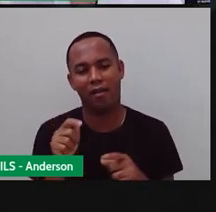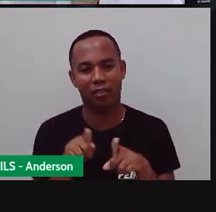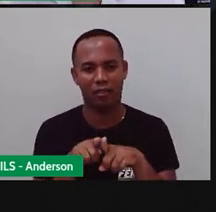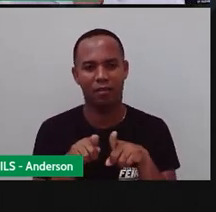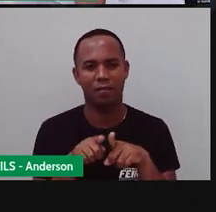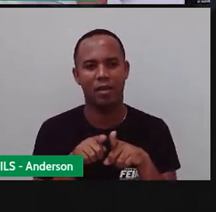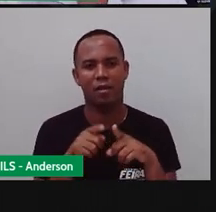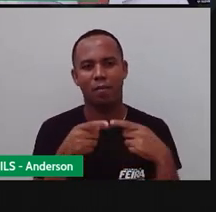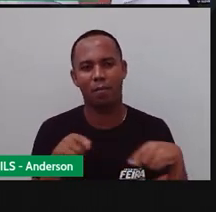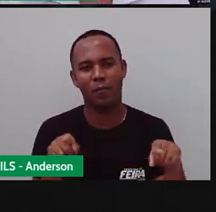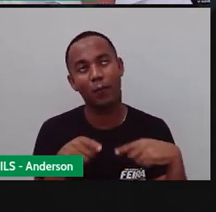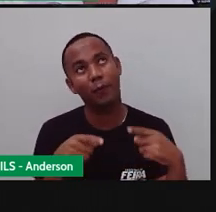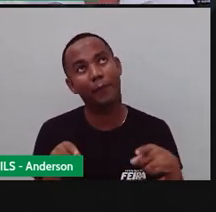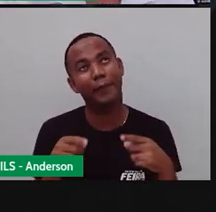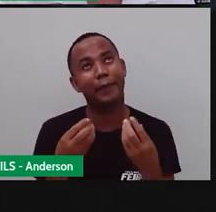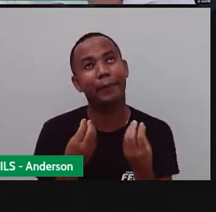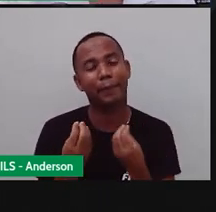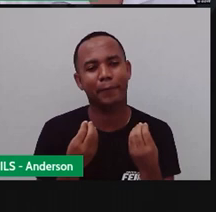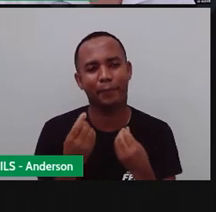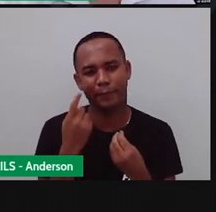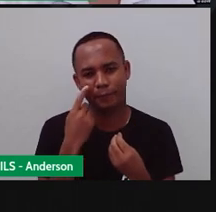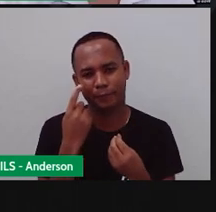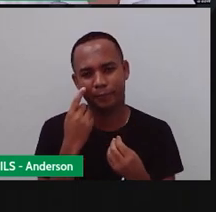a música pediu aqui pra junho, viu, gente?